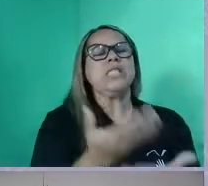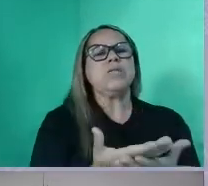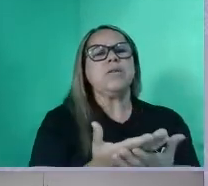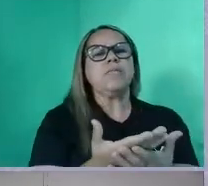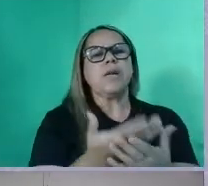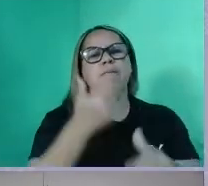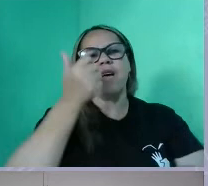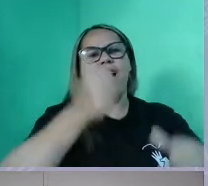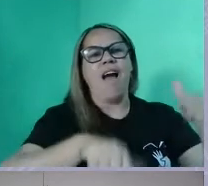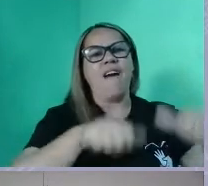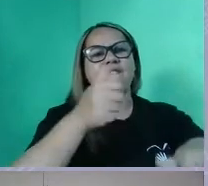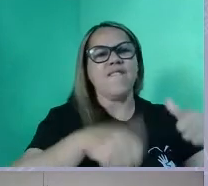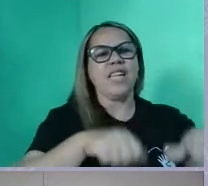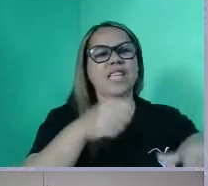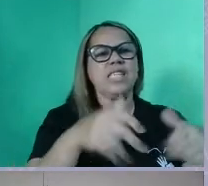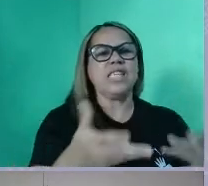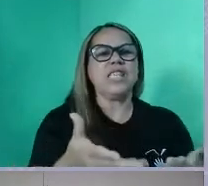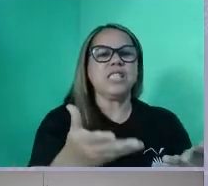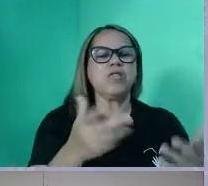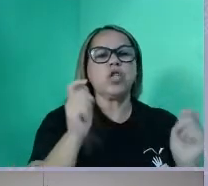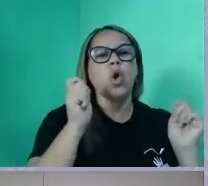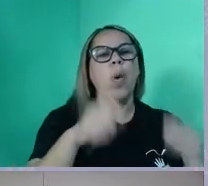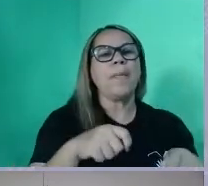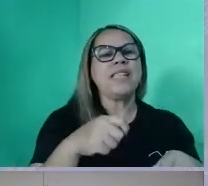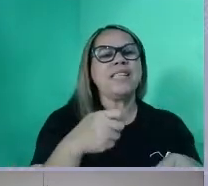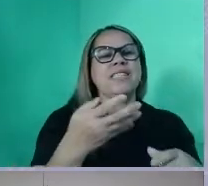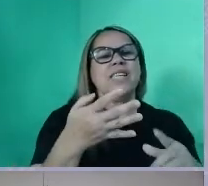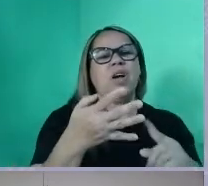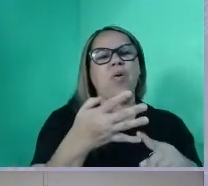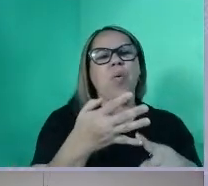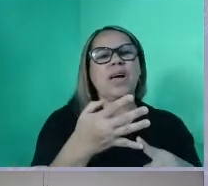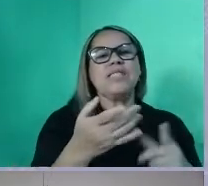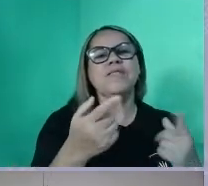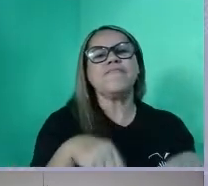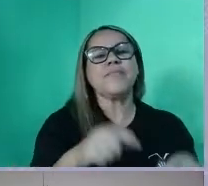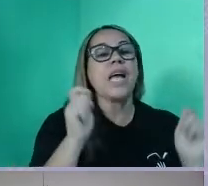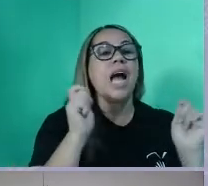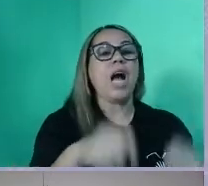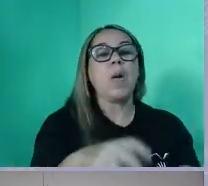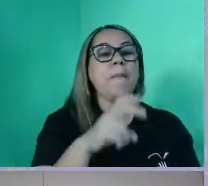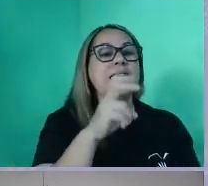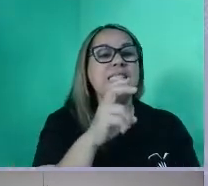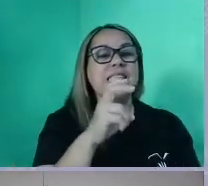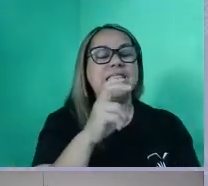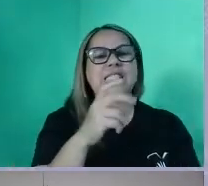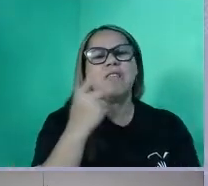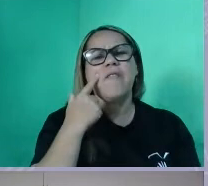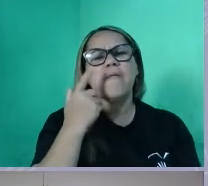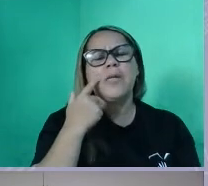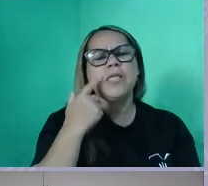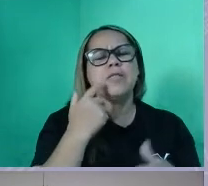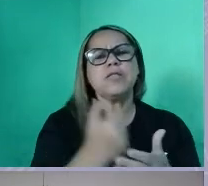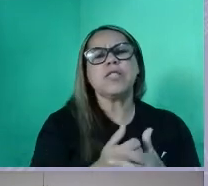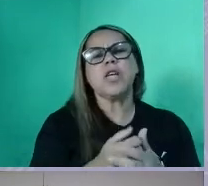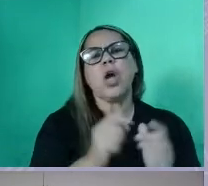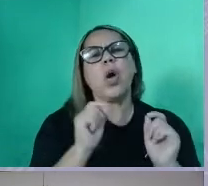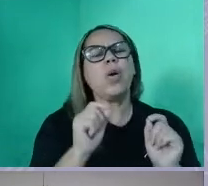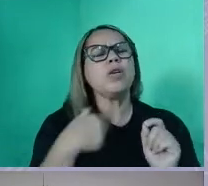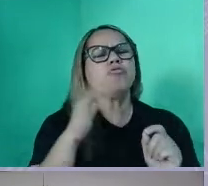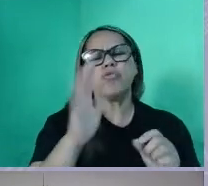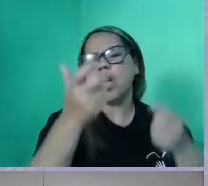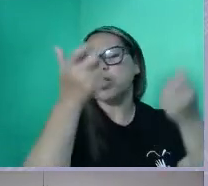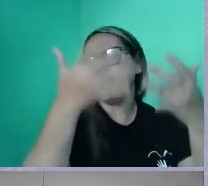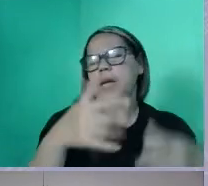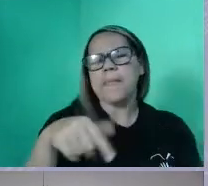avaliação, justamente aí nessa competência 4. E a competência 5, veja, é aquilo que eu falei para